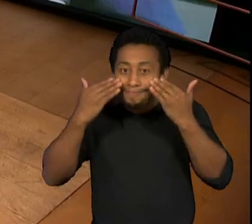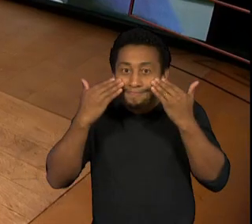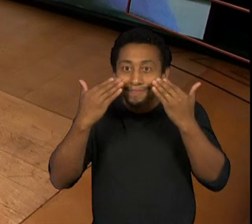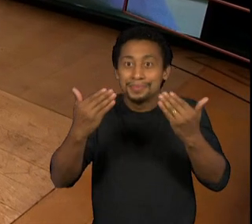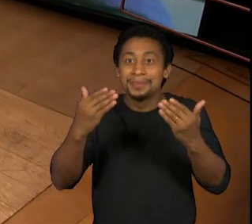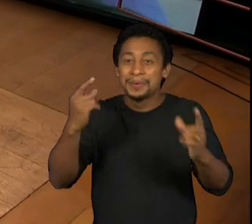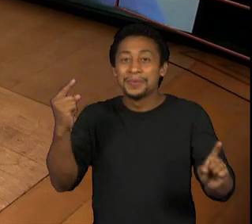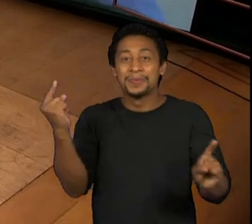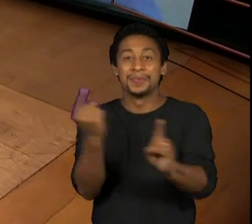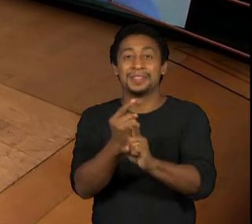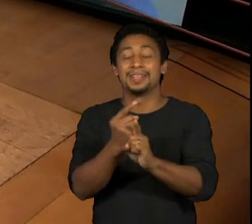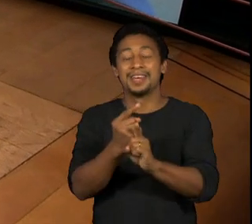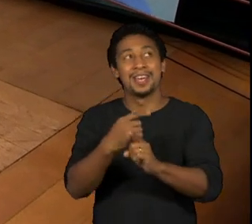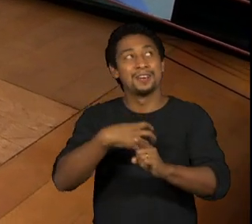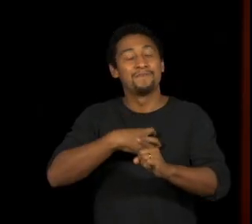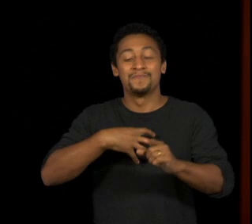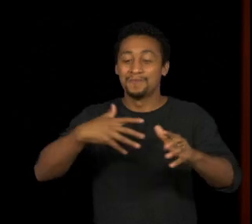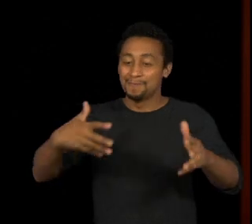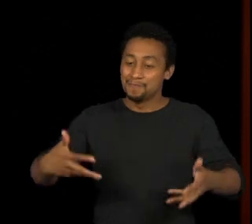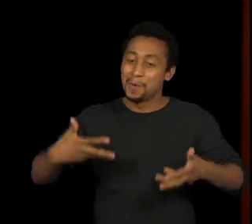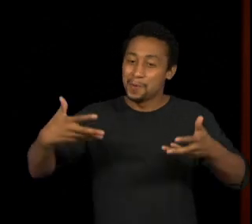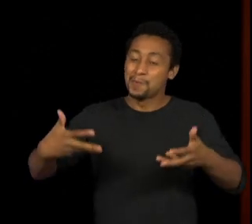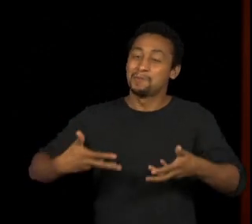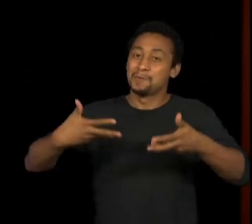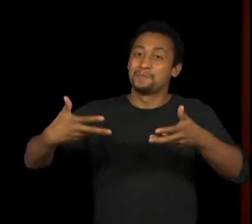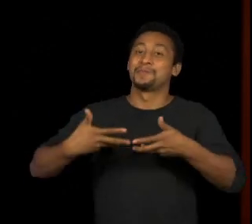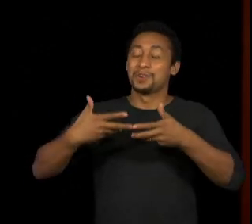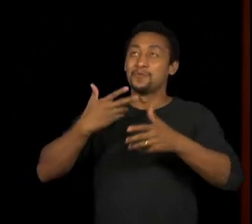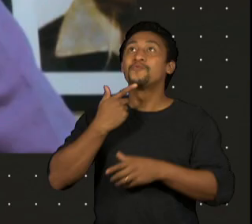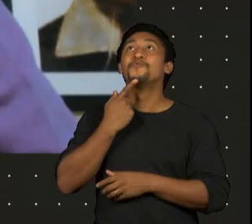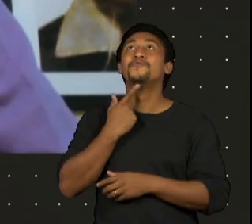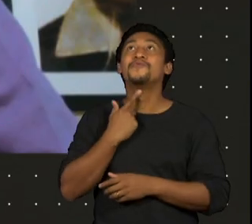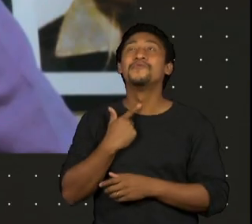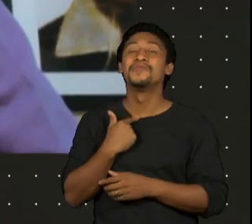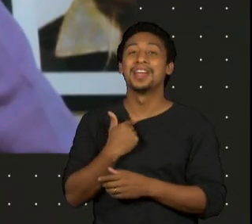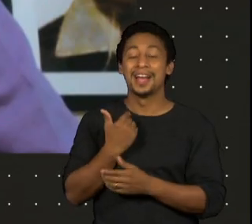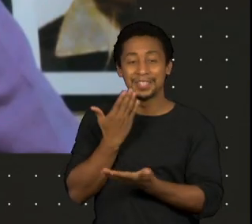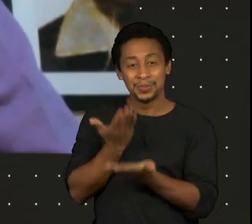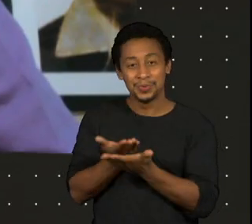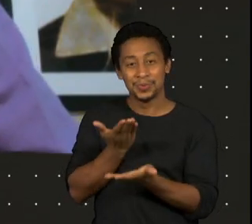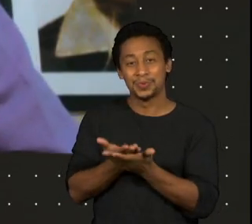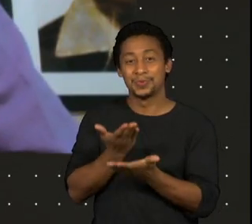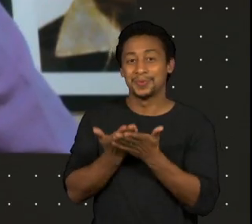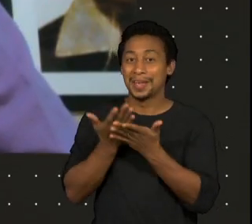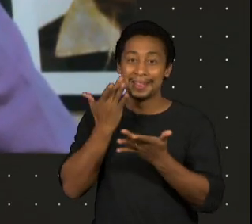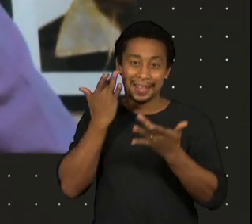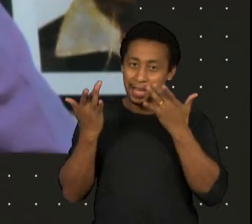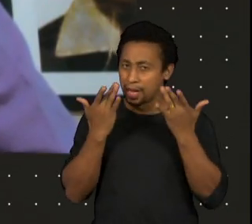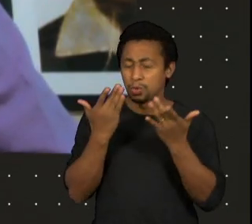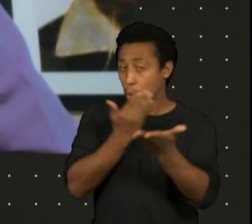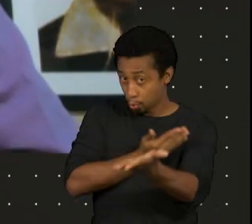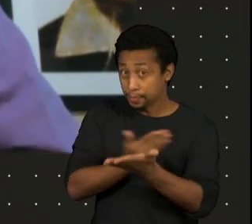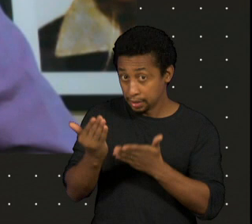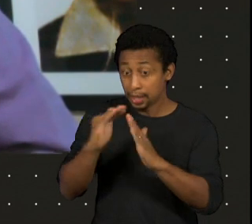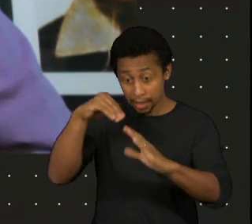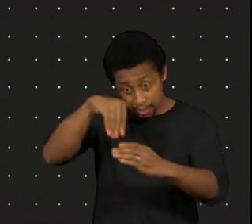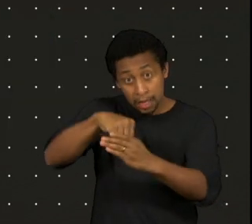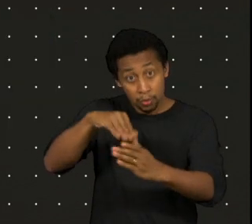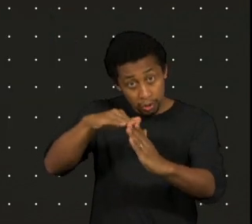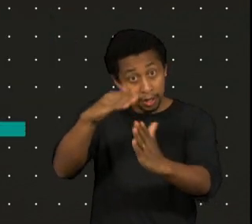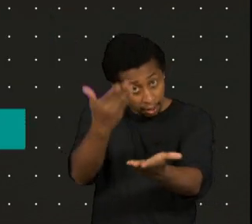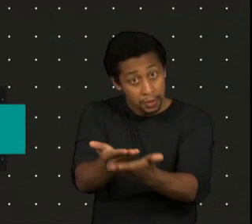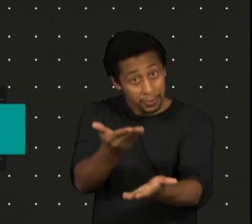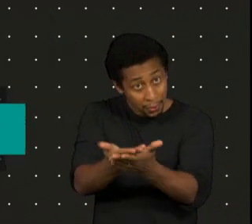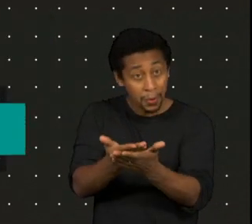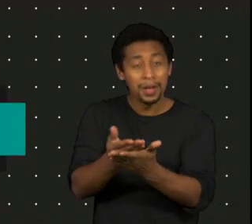me estimulou muito para fazer teatro. E eu comecei a fazer o teatro na escola. E comecei a fazer aquilo que o Najib fazia, né? O Najib eu fui